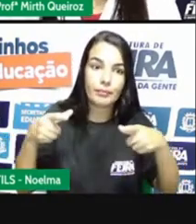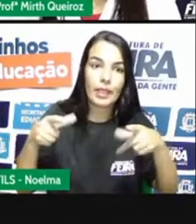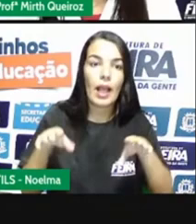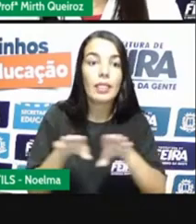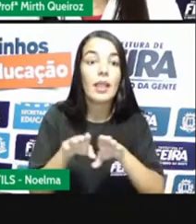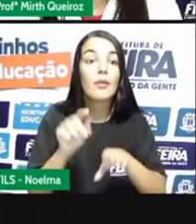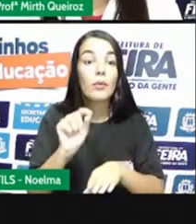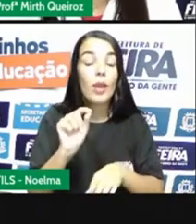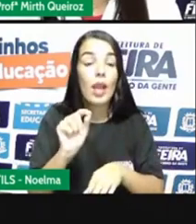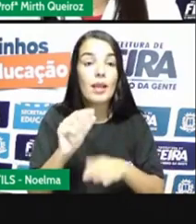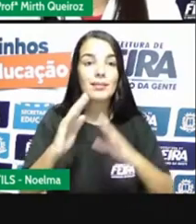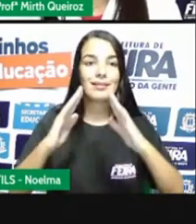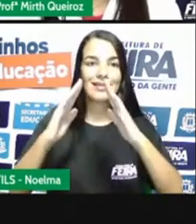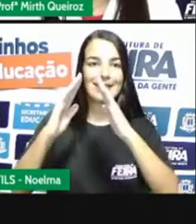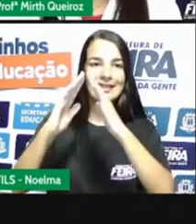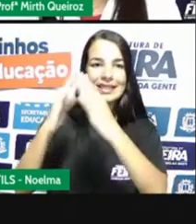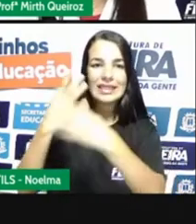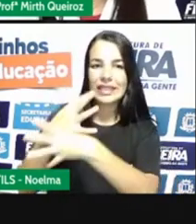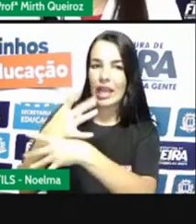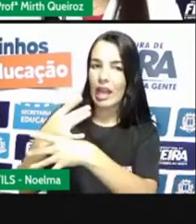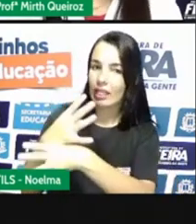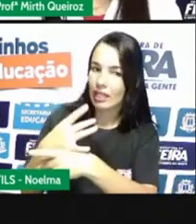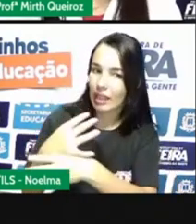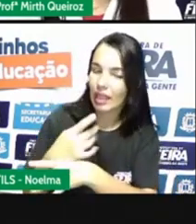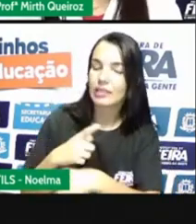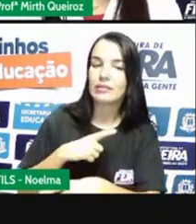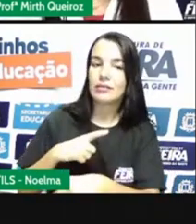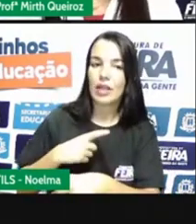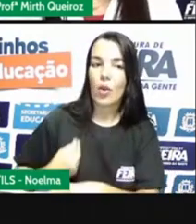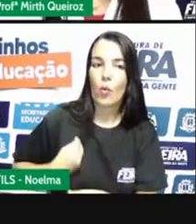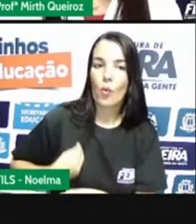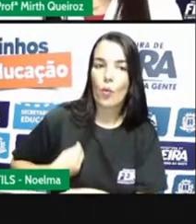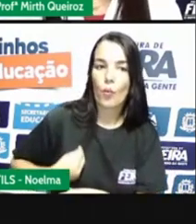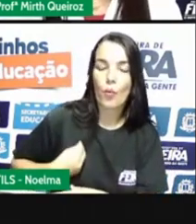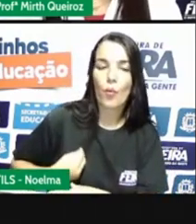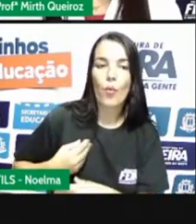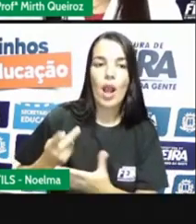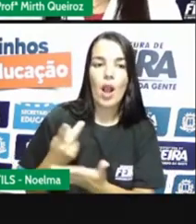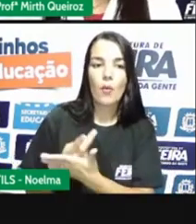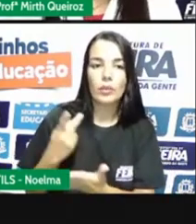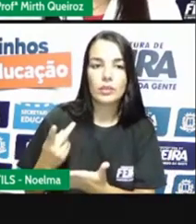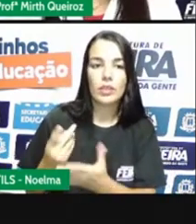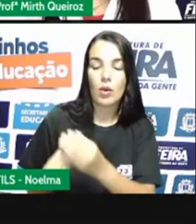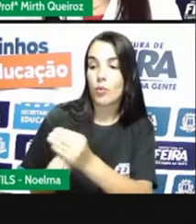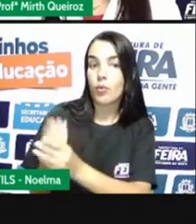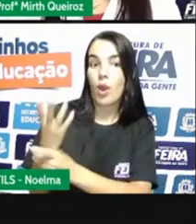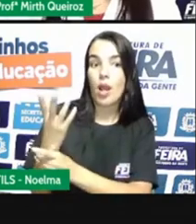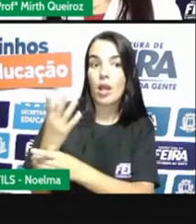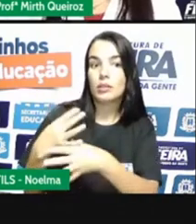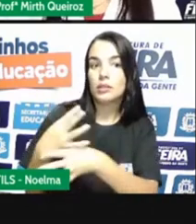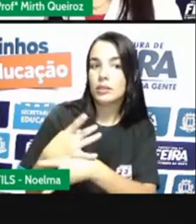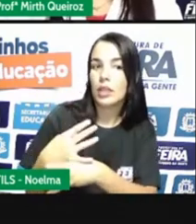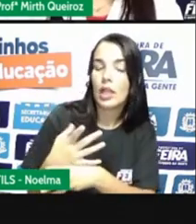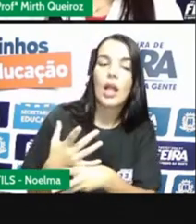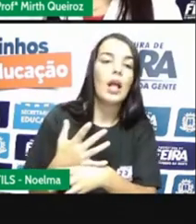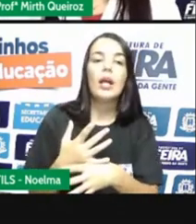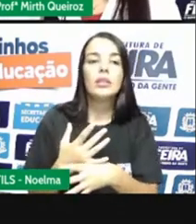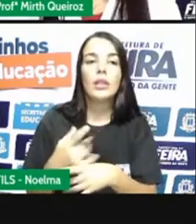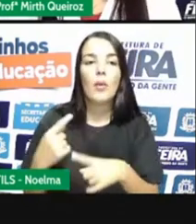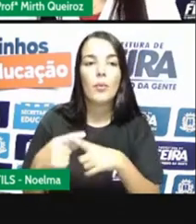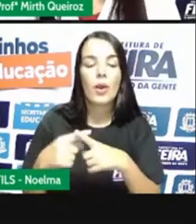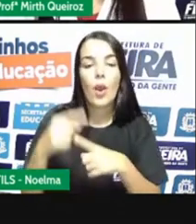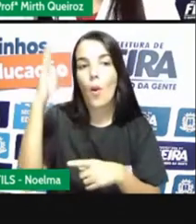Urbanização foi quando surgiu as cidades, porque o Brasil passou a ser ainda mais